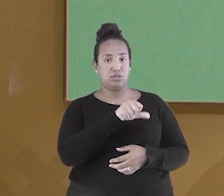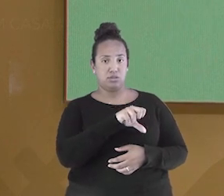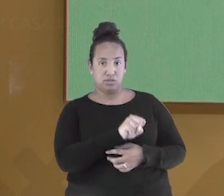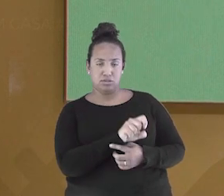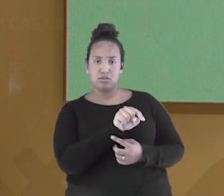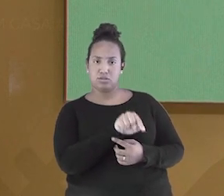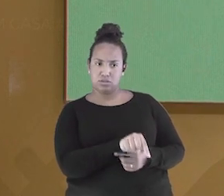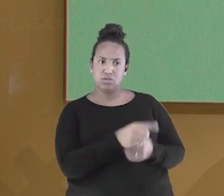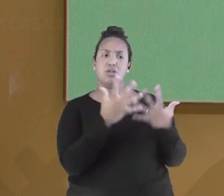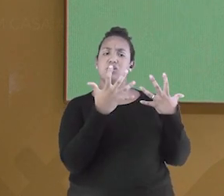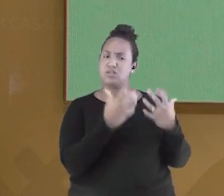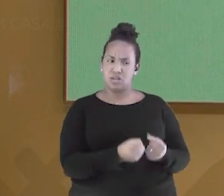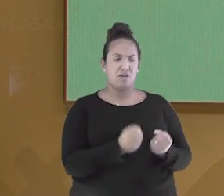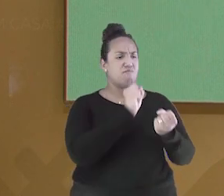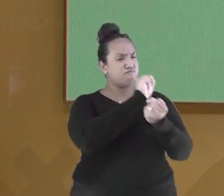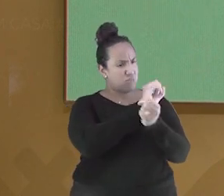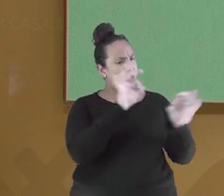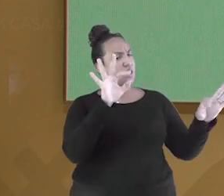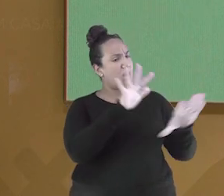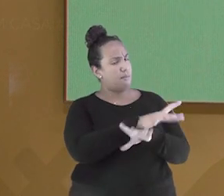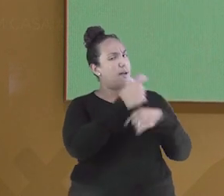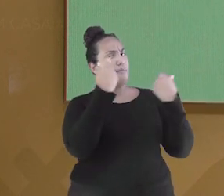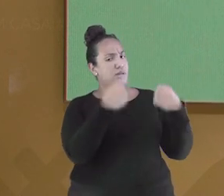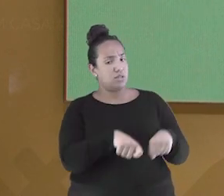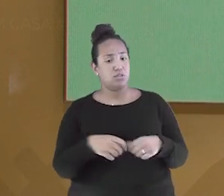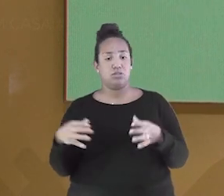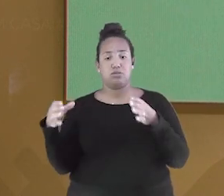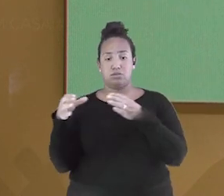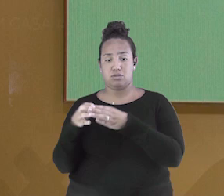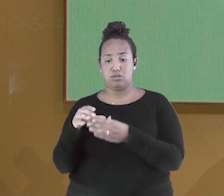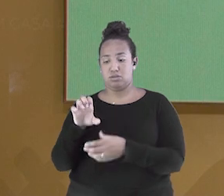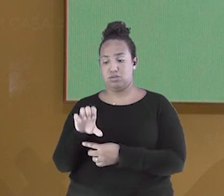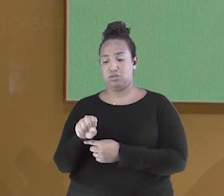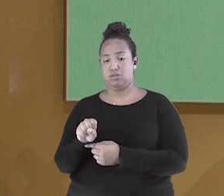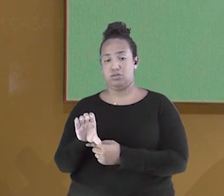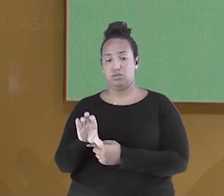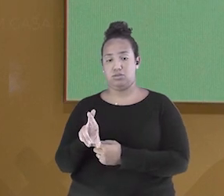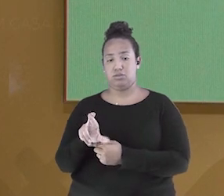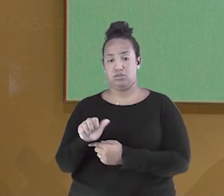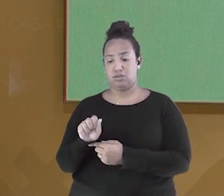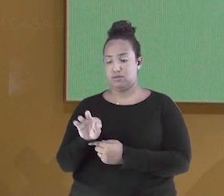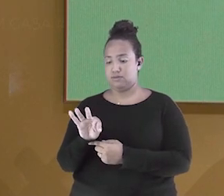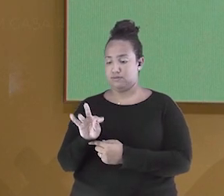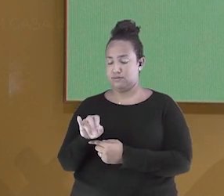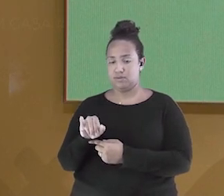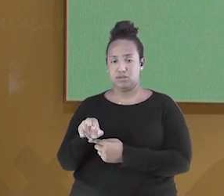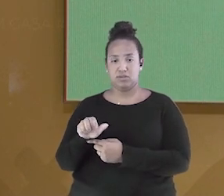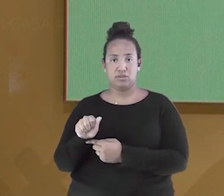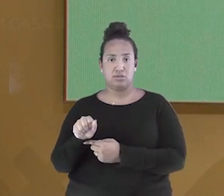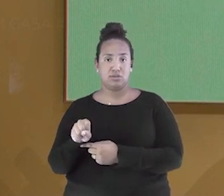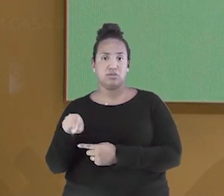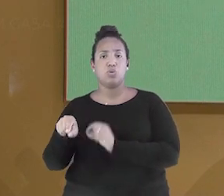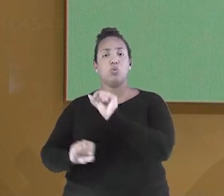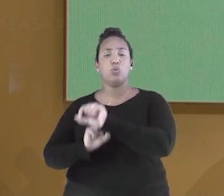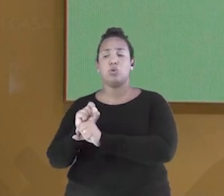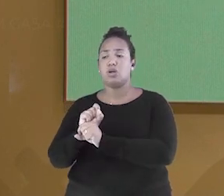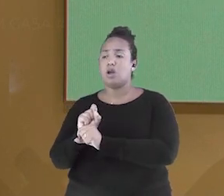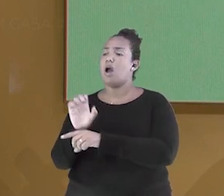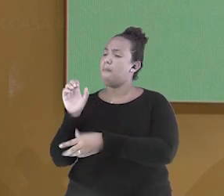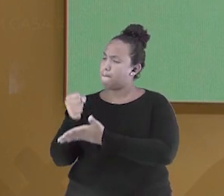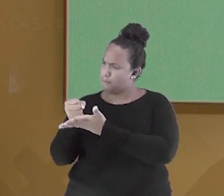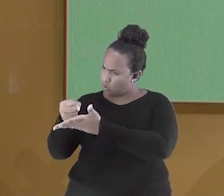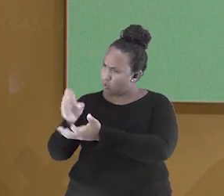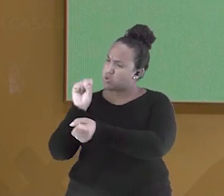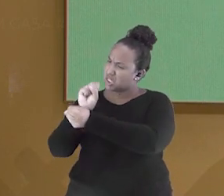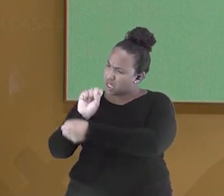escravidão. Para ambos os grupos, uma coisa era certa. A escravidão não duraria muito tempo. Principalmente,